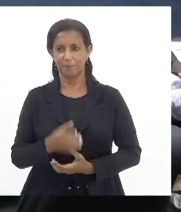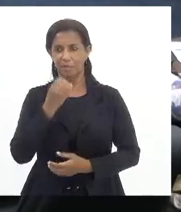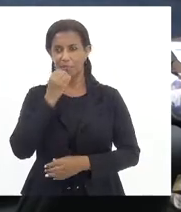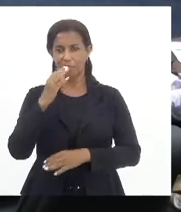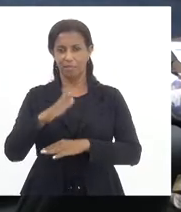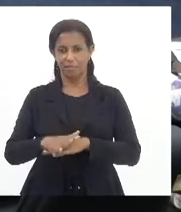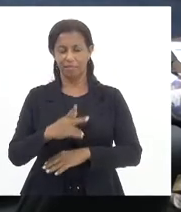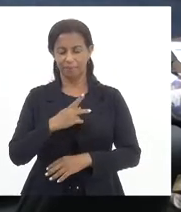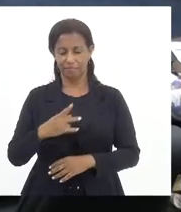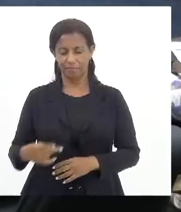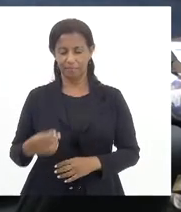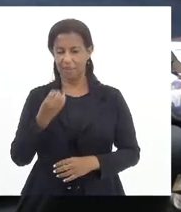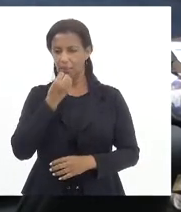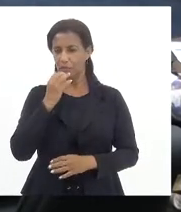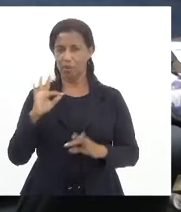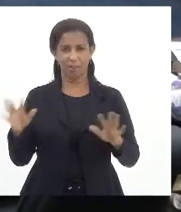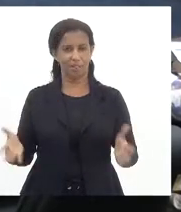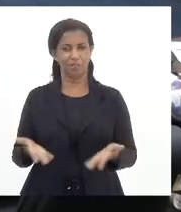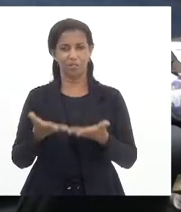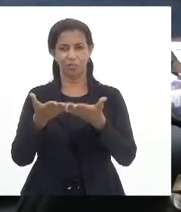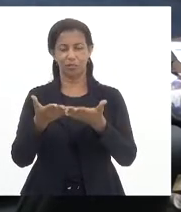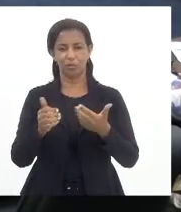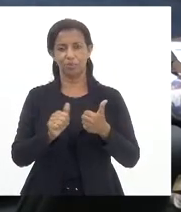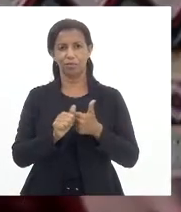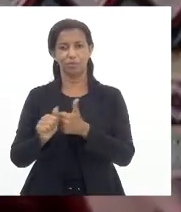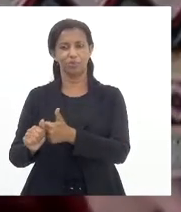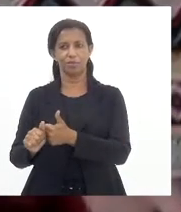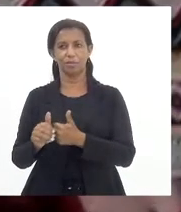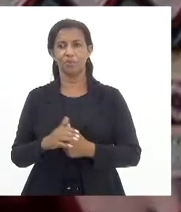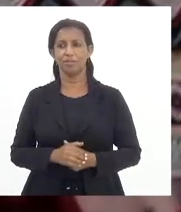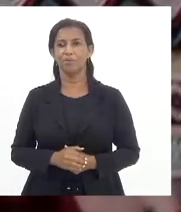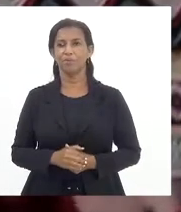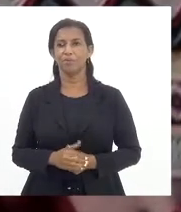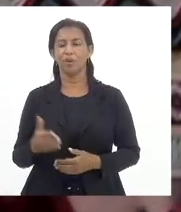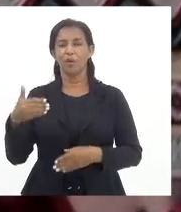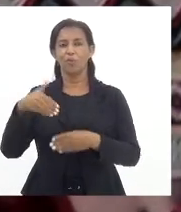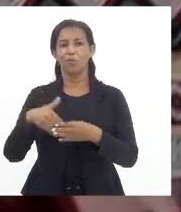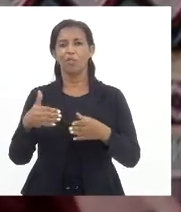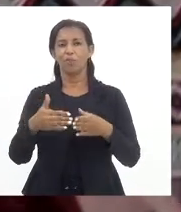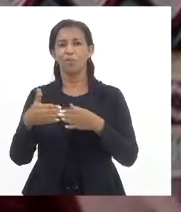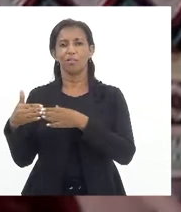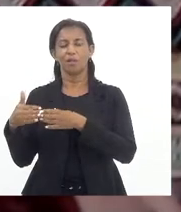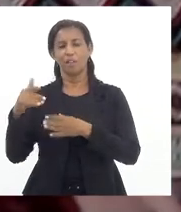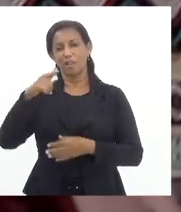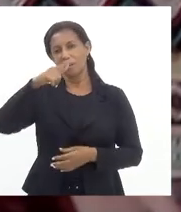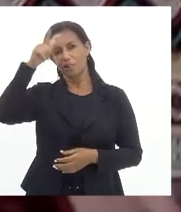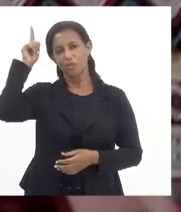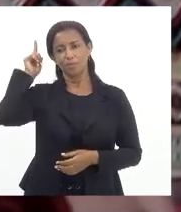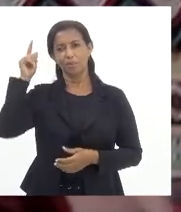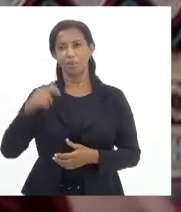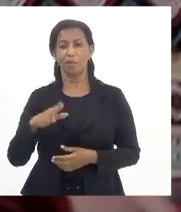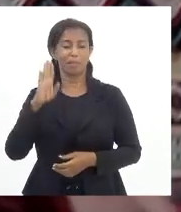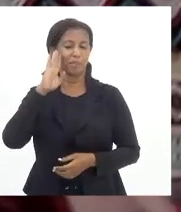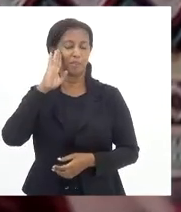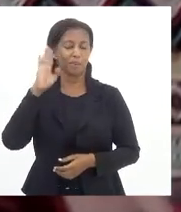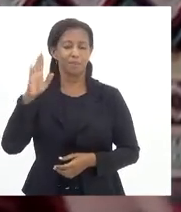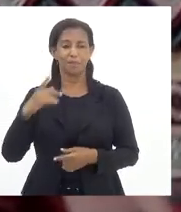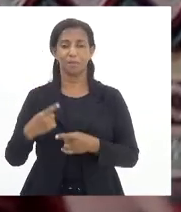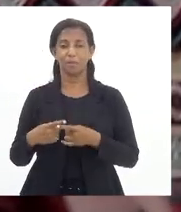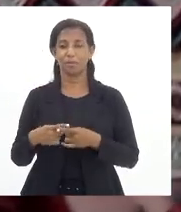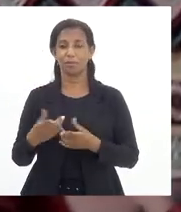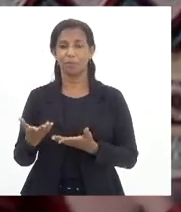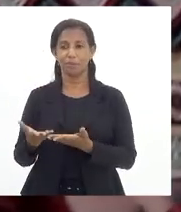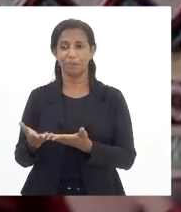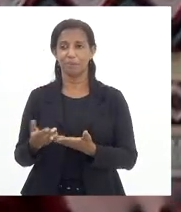presidente boa tarde a todos e todas eu vou acompanhar o voto divergente do deputado Luiz Paulo principalmente porque